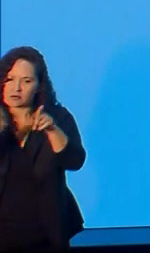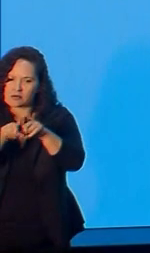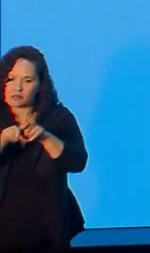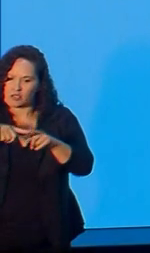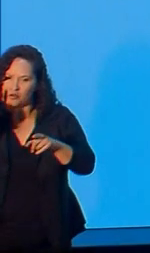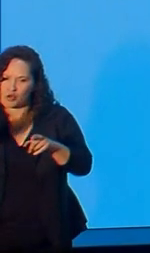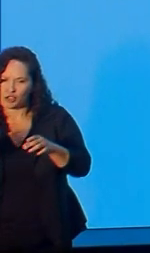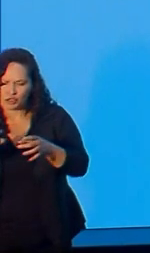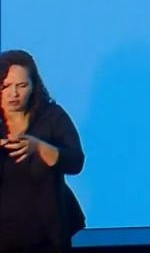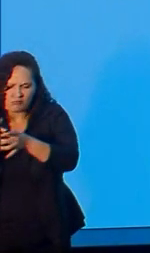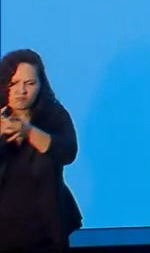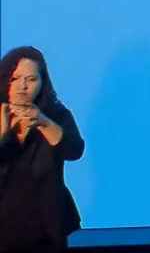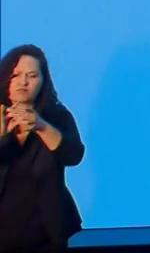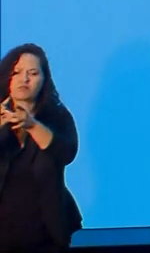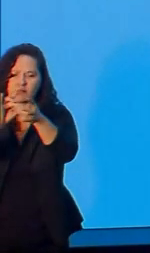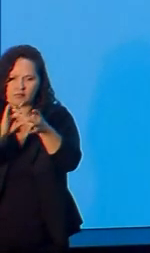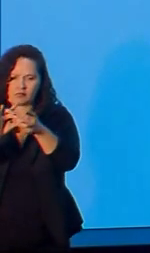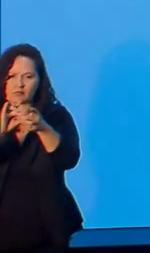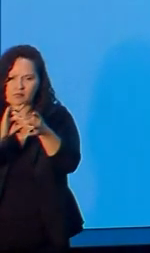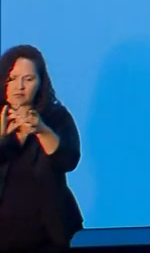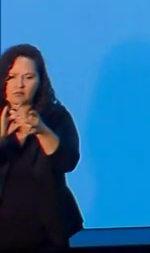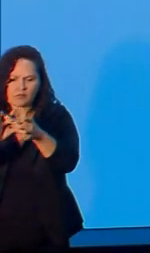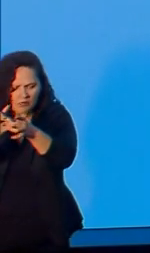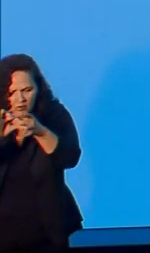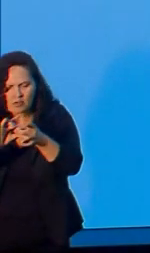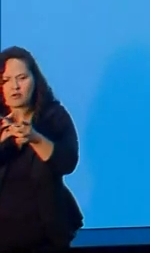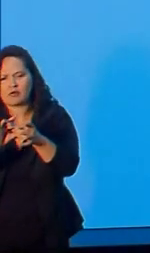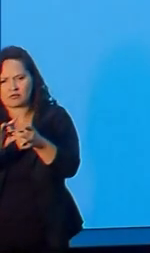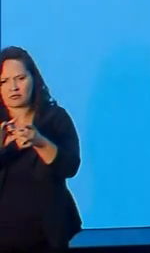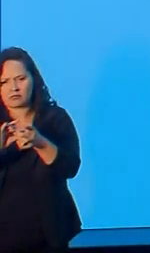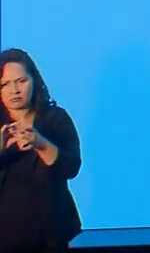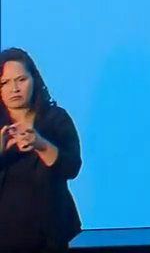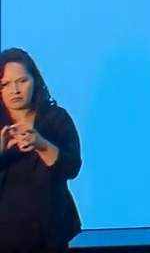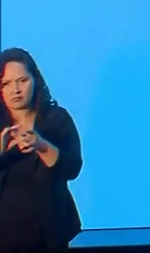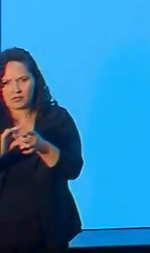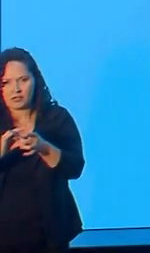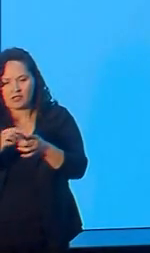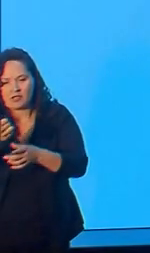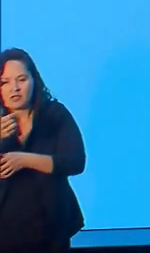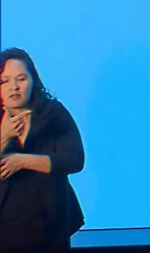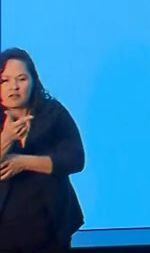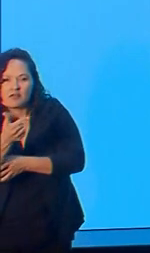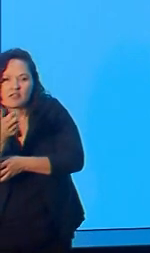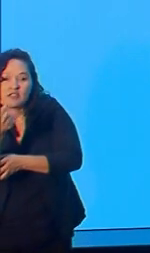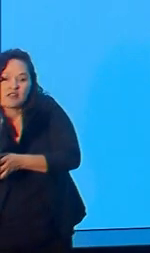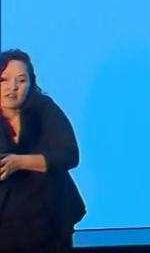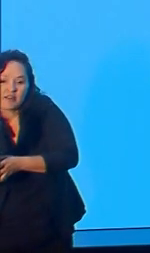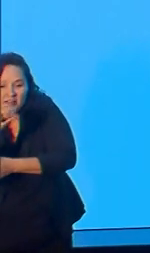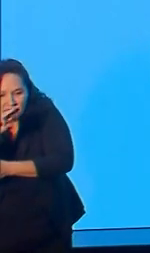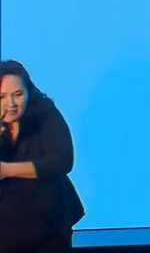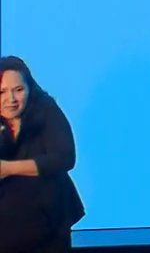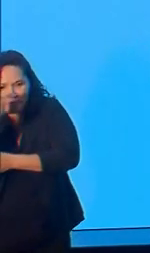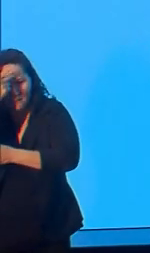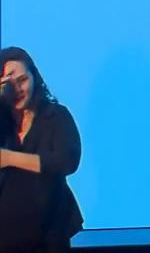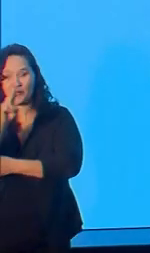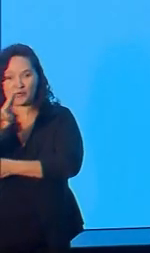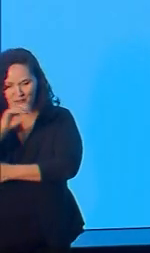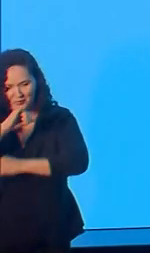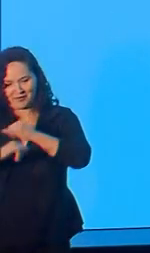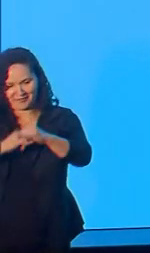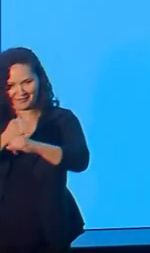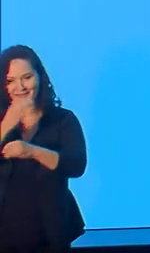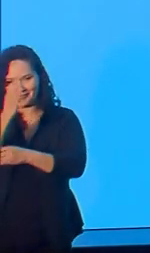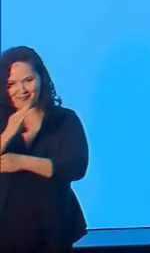estamos alinhados a essa tendência, né? E são 126 milhões de usuários de internet,